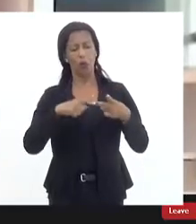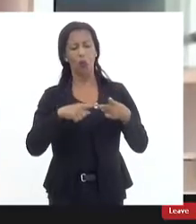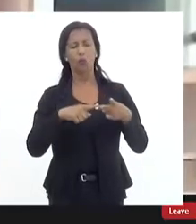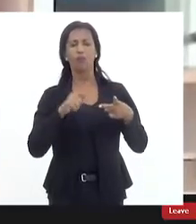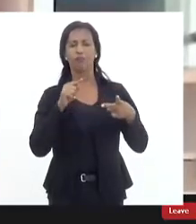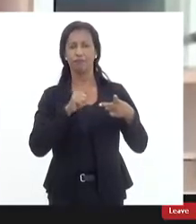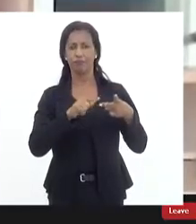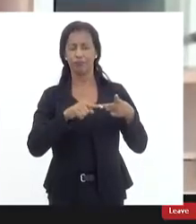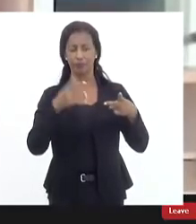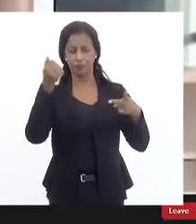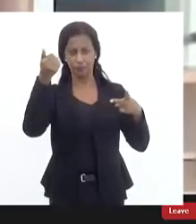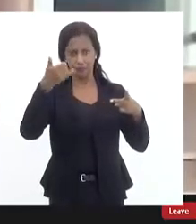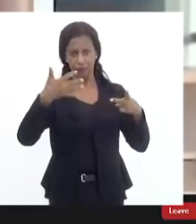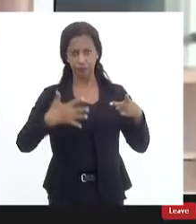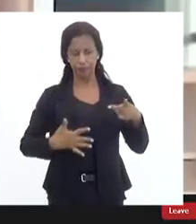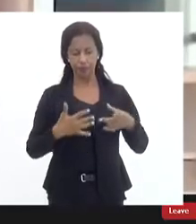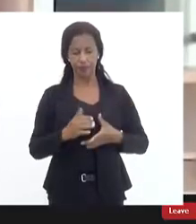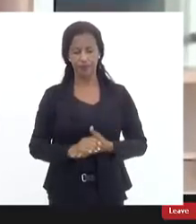é o seguinte